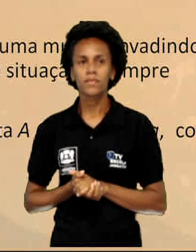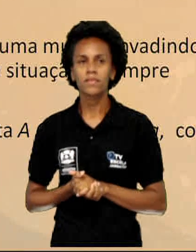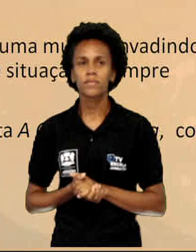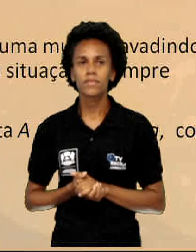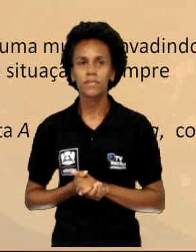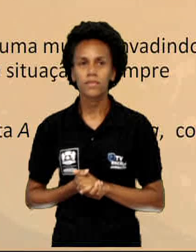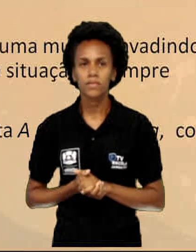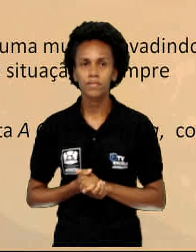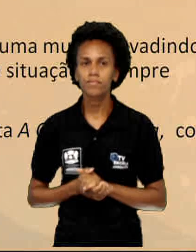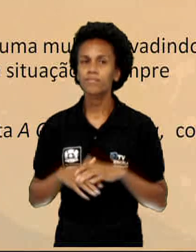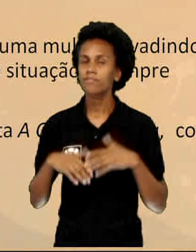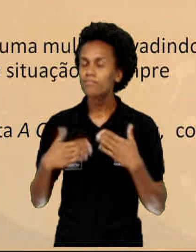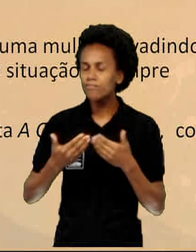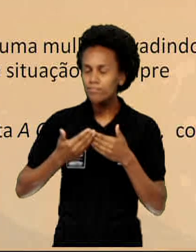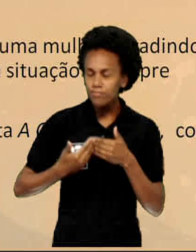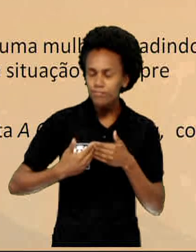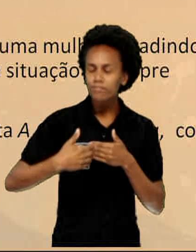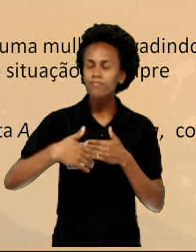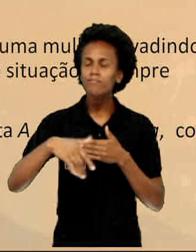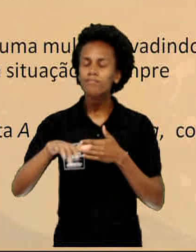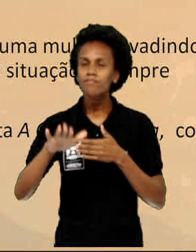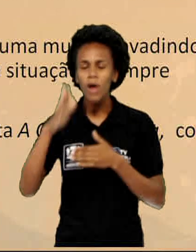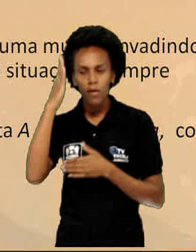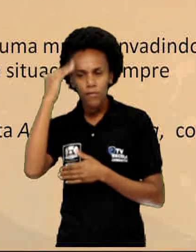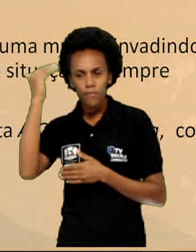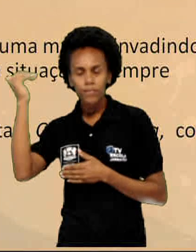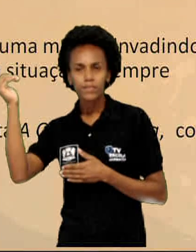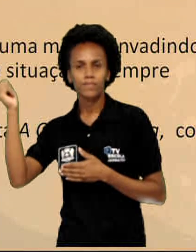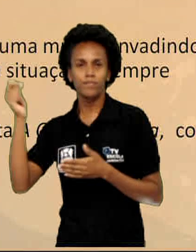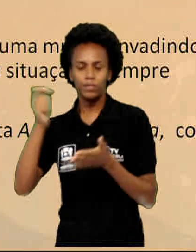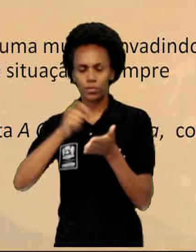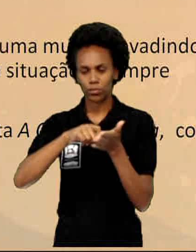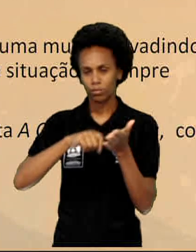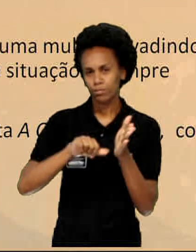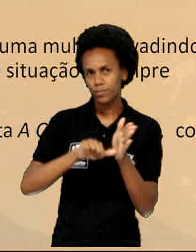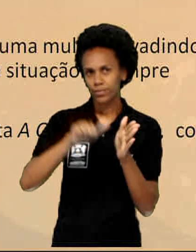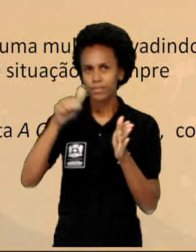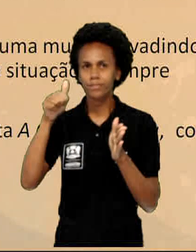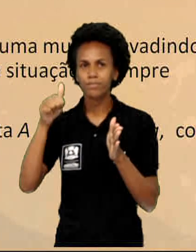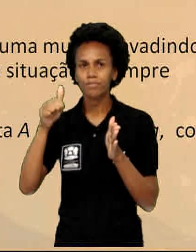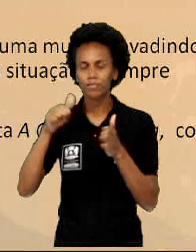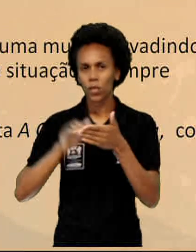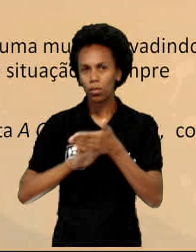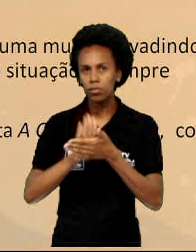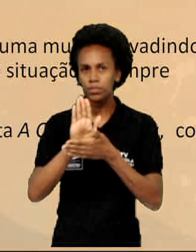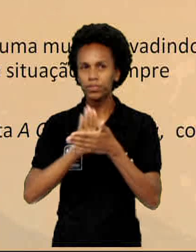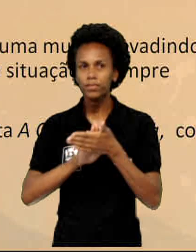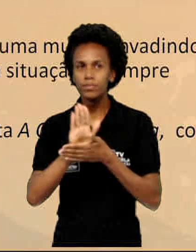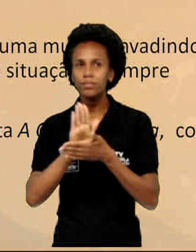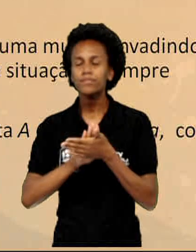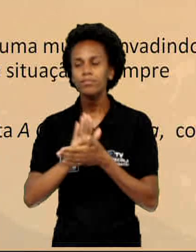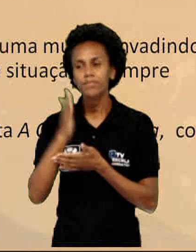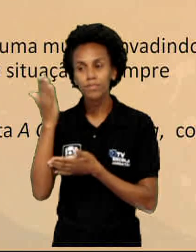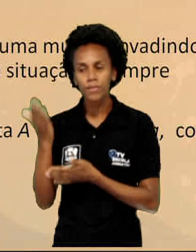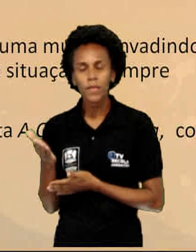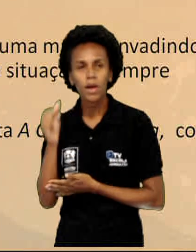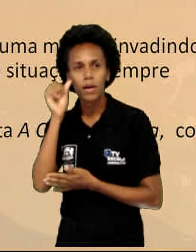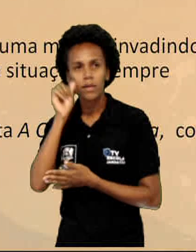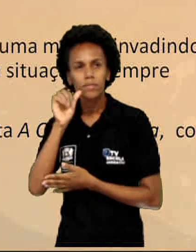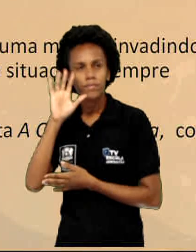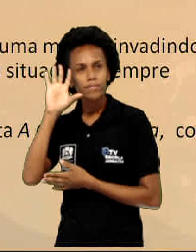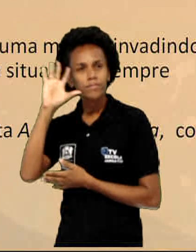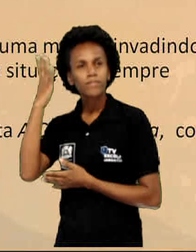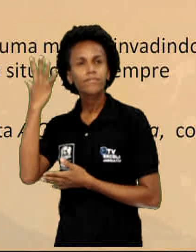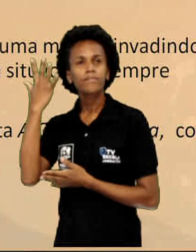A partir da repercussão da sua primeira composição impressa, Chiquinha resolveu